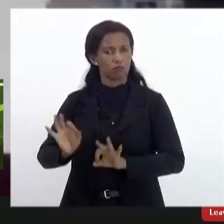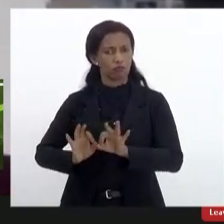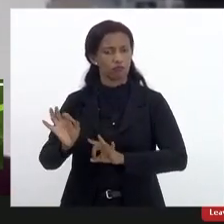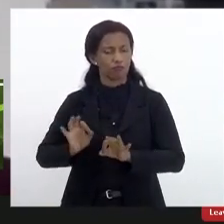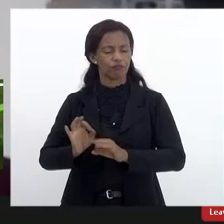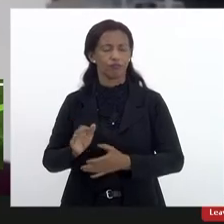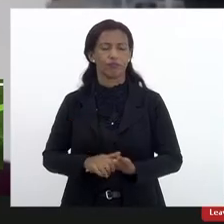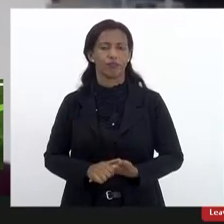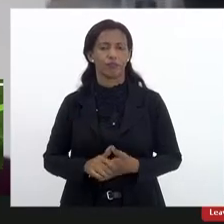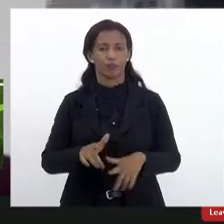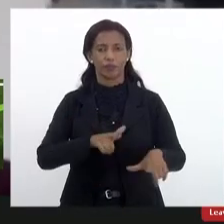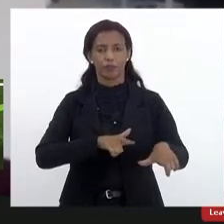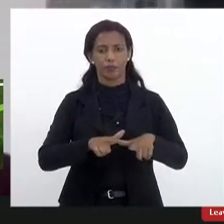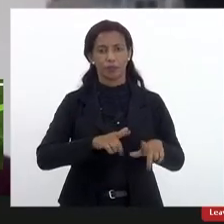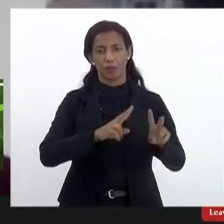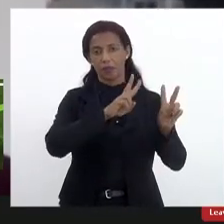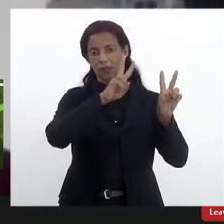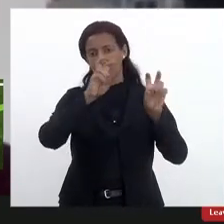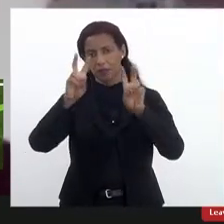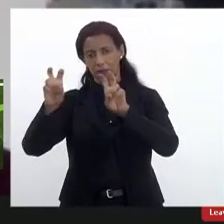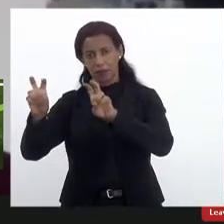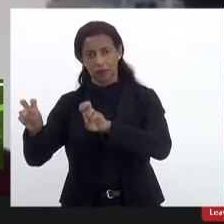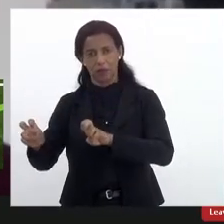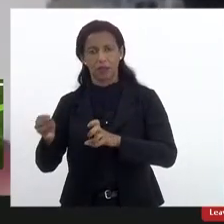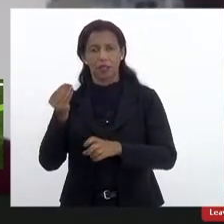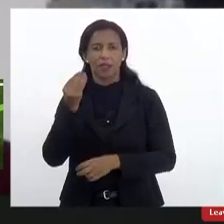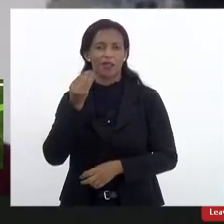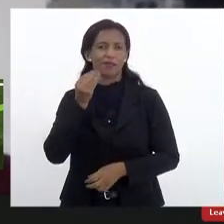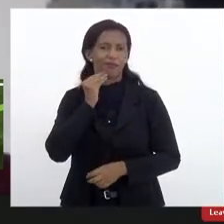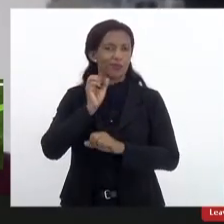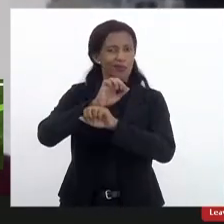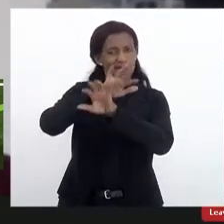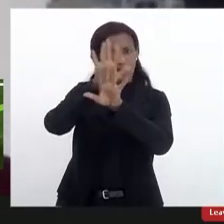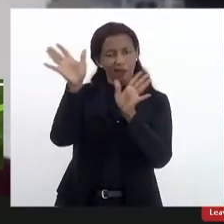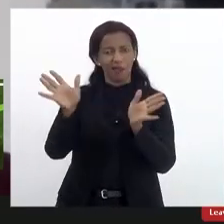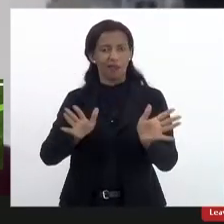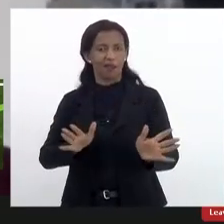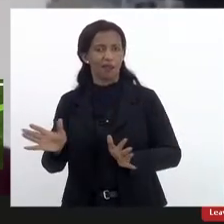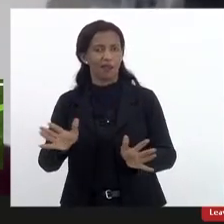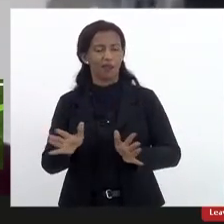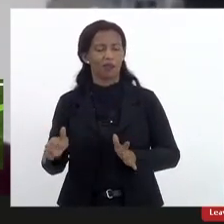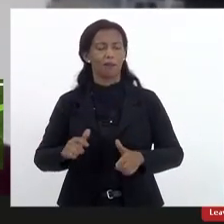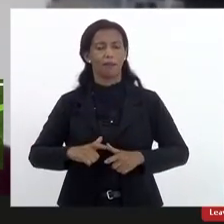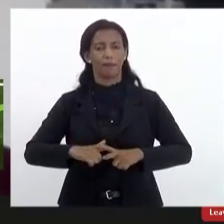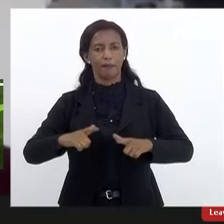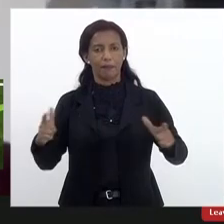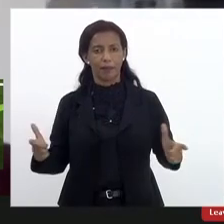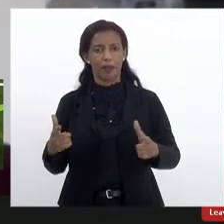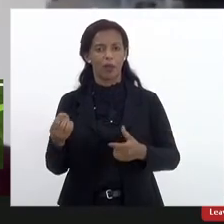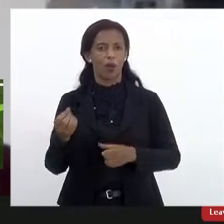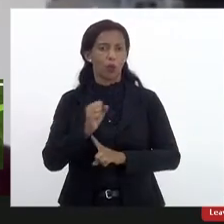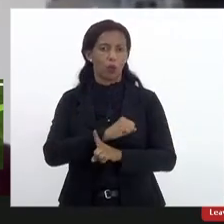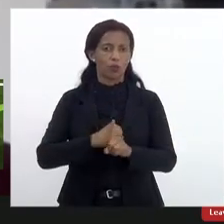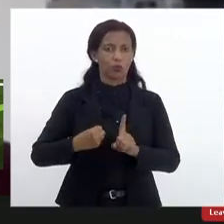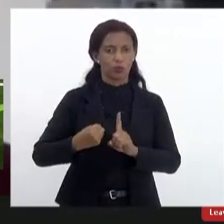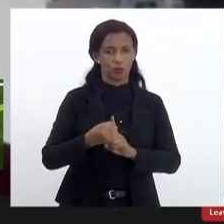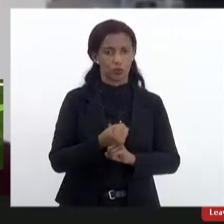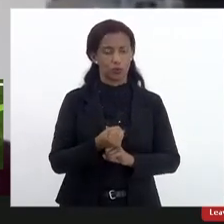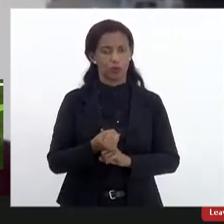esses todos esses temas e a transparência e articulação cada vez maior com a sociedade